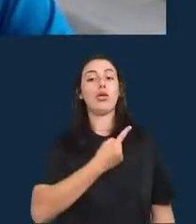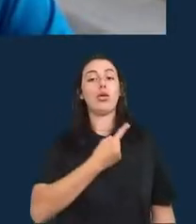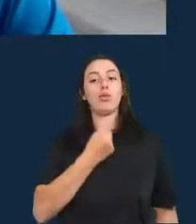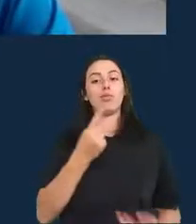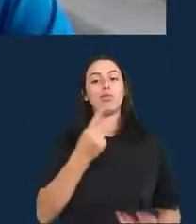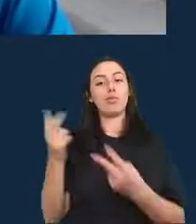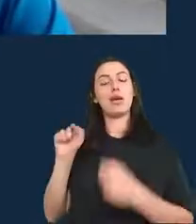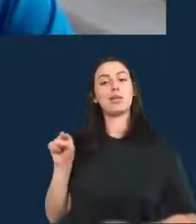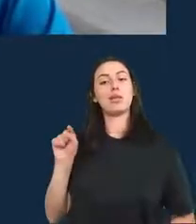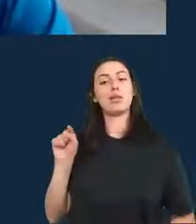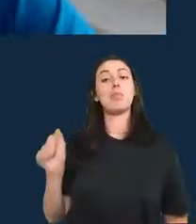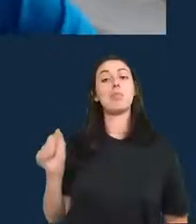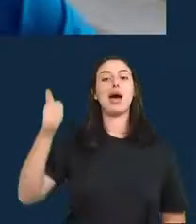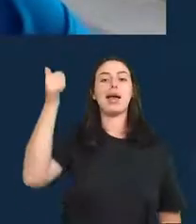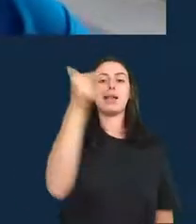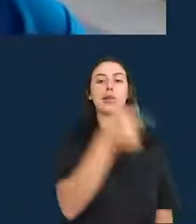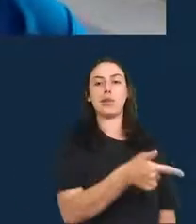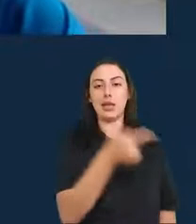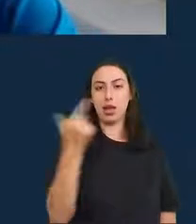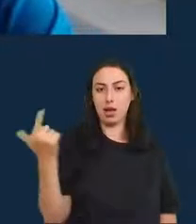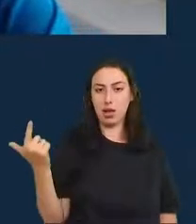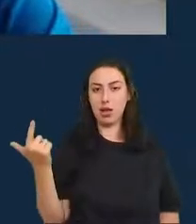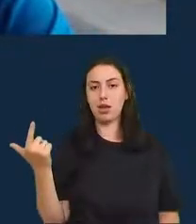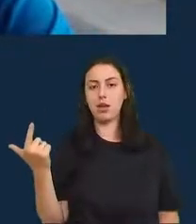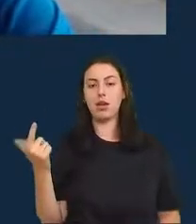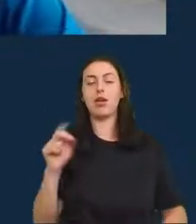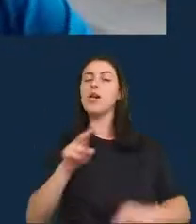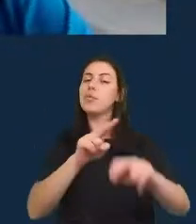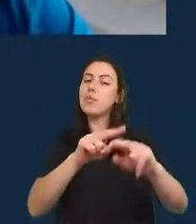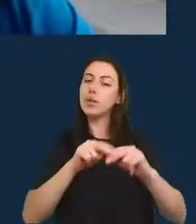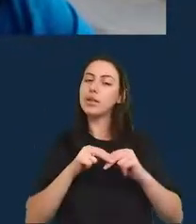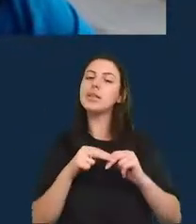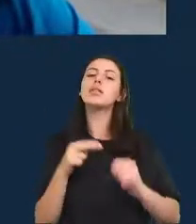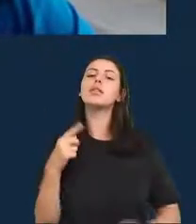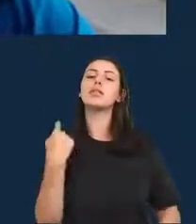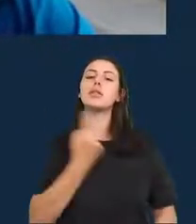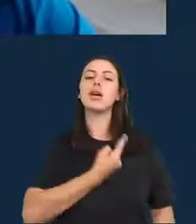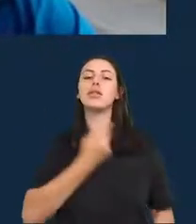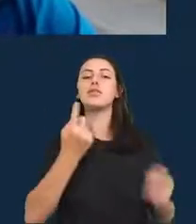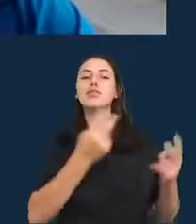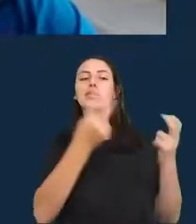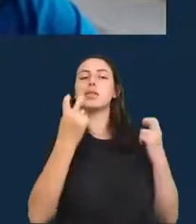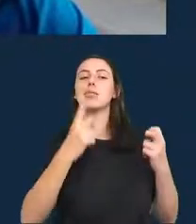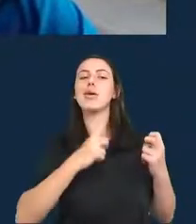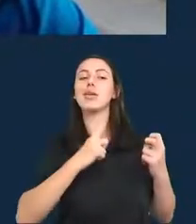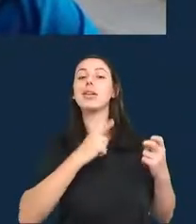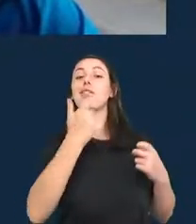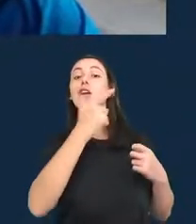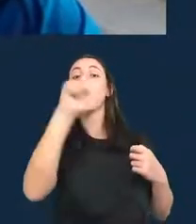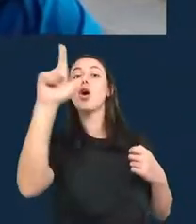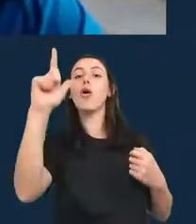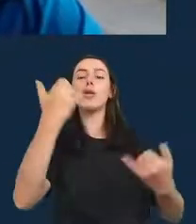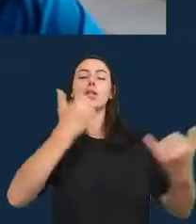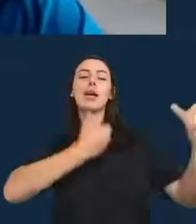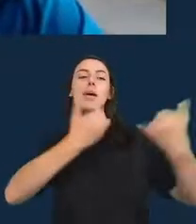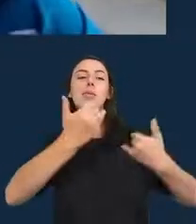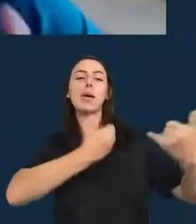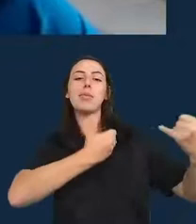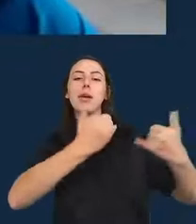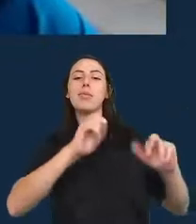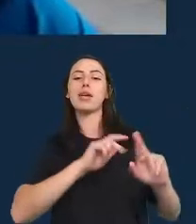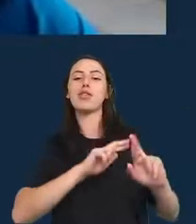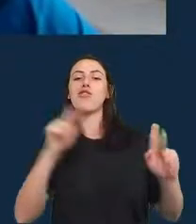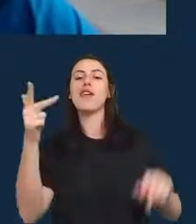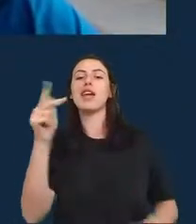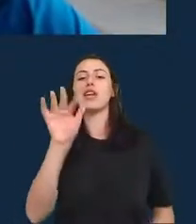houve em excesso além disso. Então, porque houve muito subrelato, subregistro. Sim, eu acho que